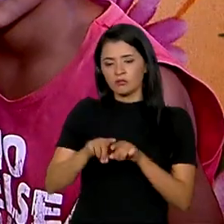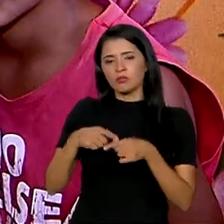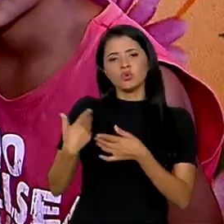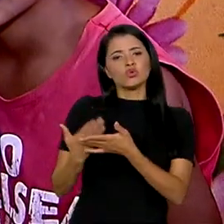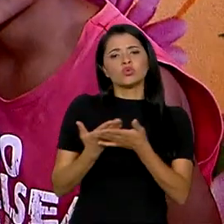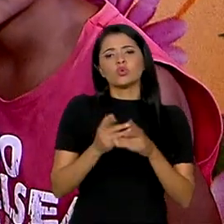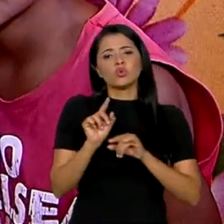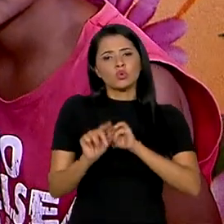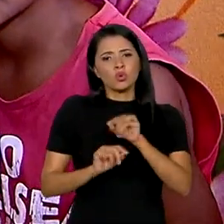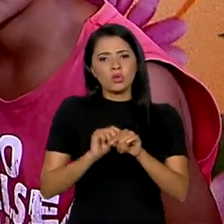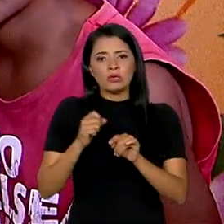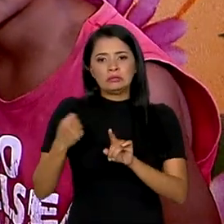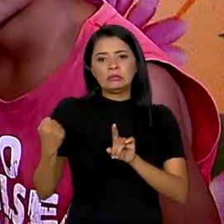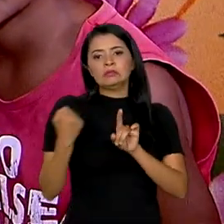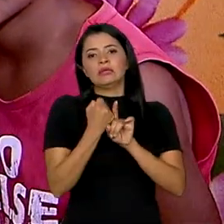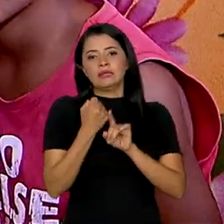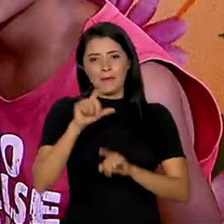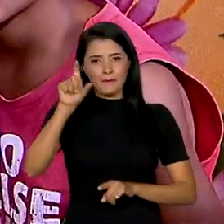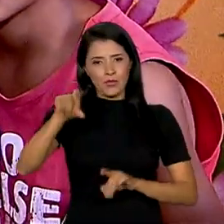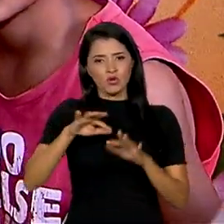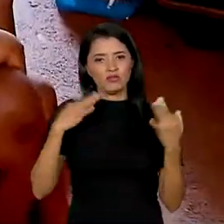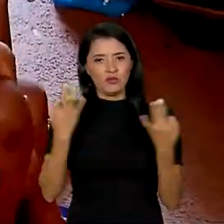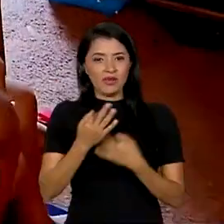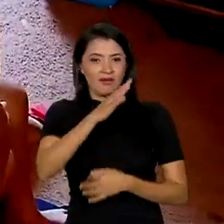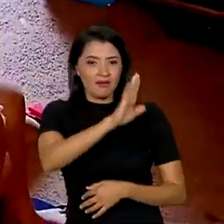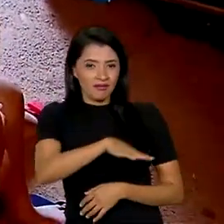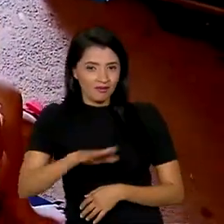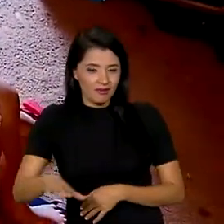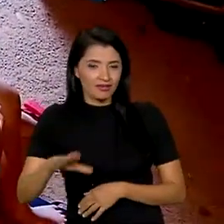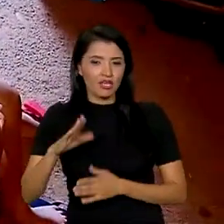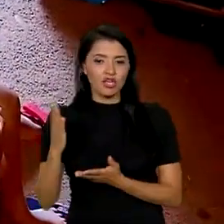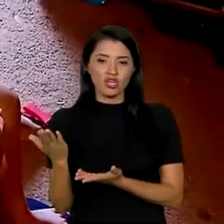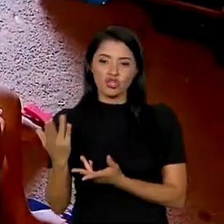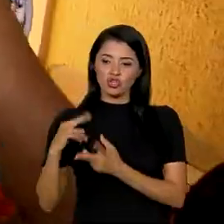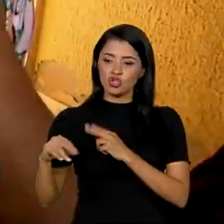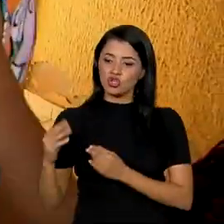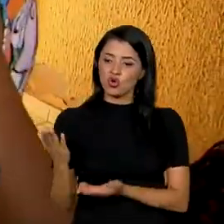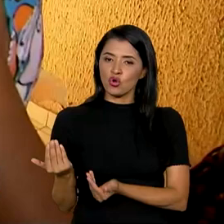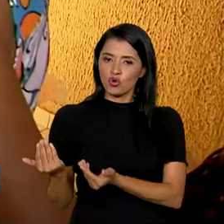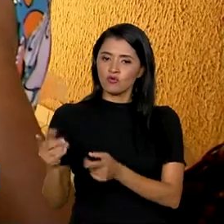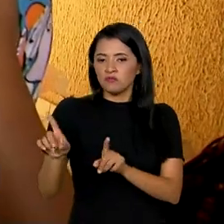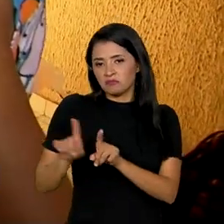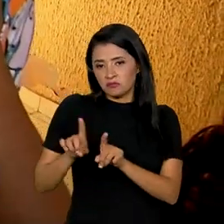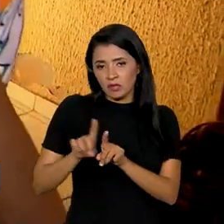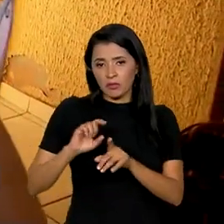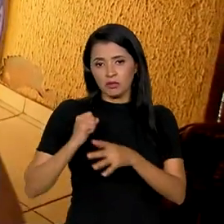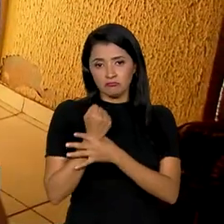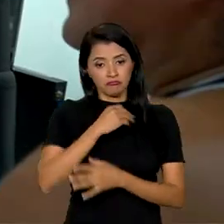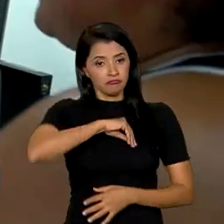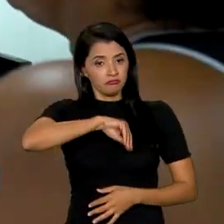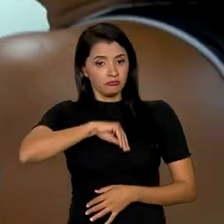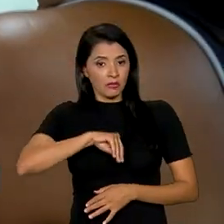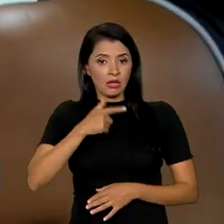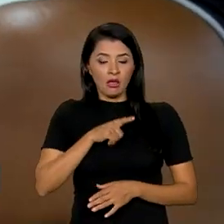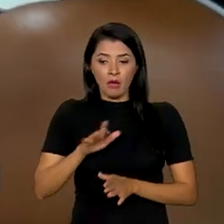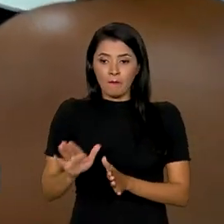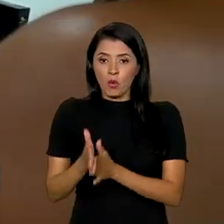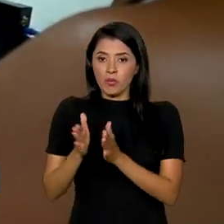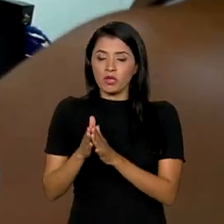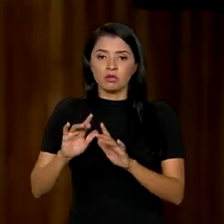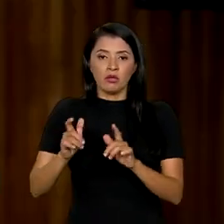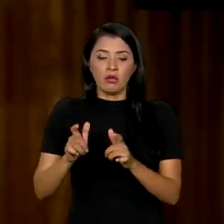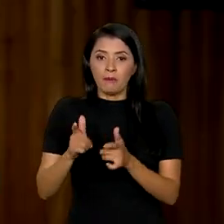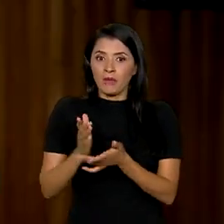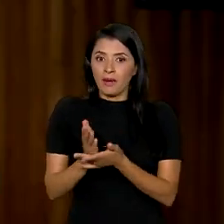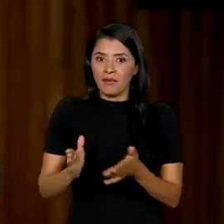os impactos do Bolsa Família entre crianças e jovens. Além da garantia de renda, para acabar com a pobreza das